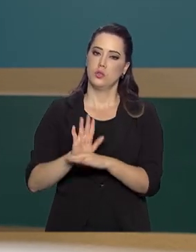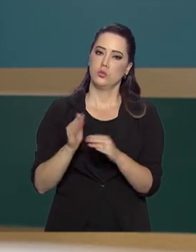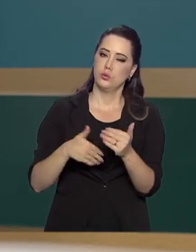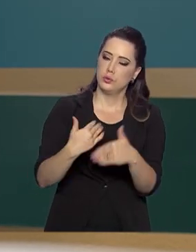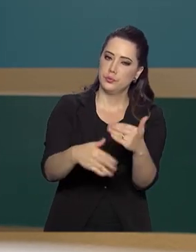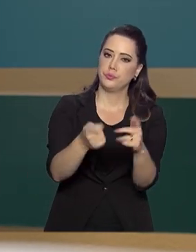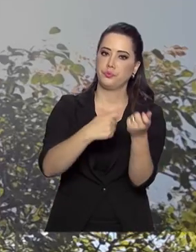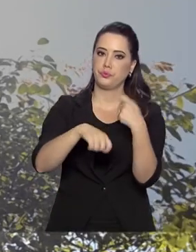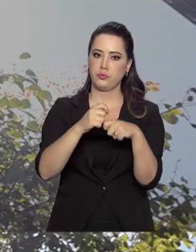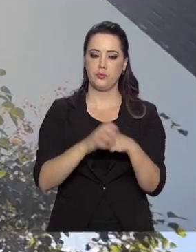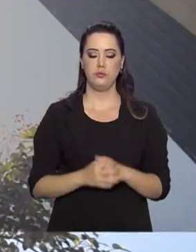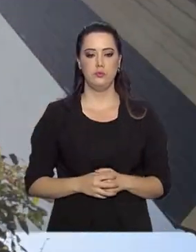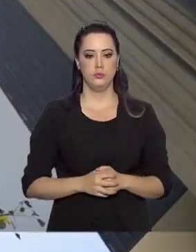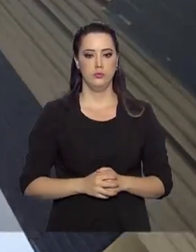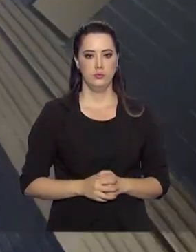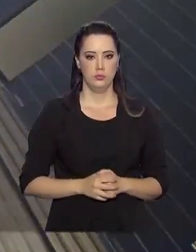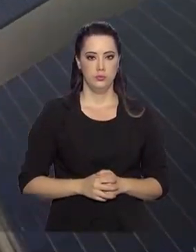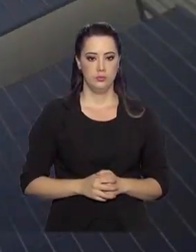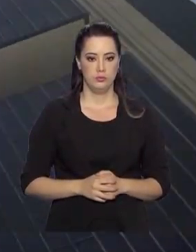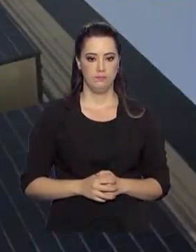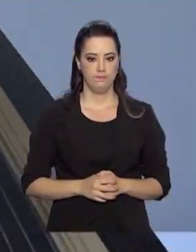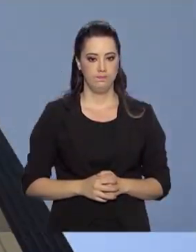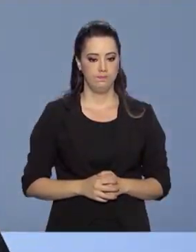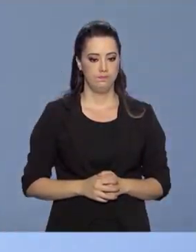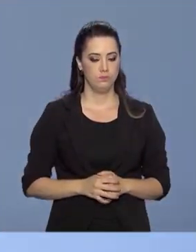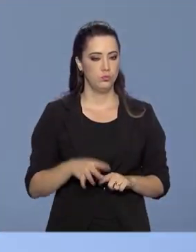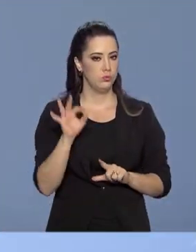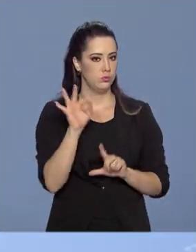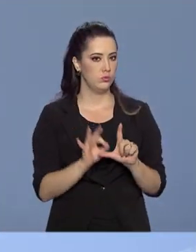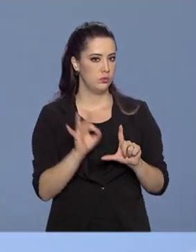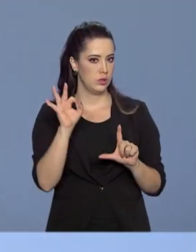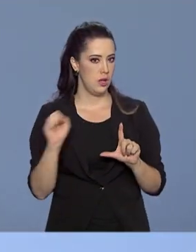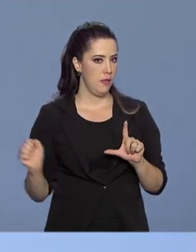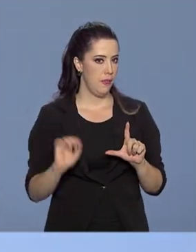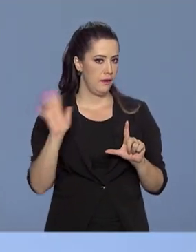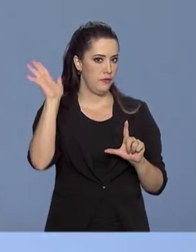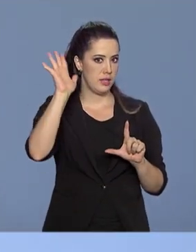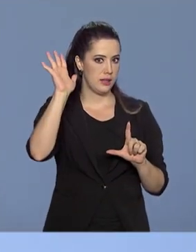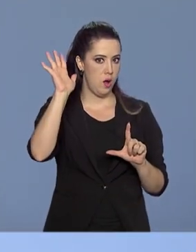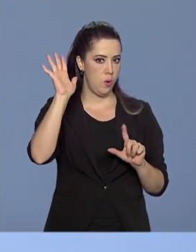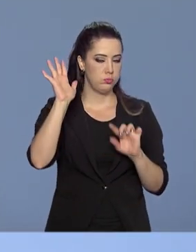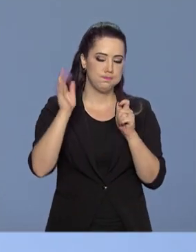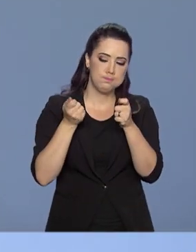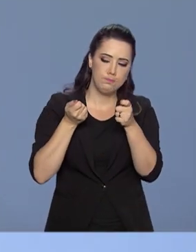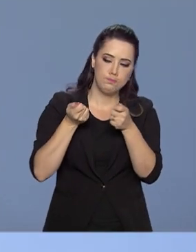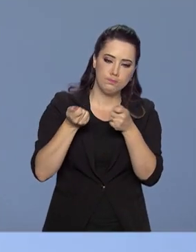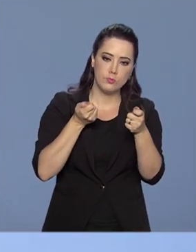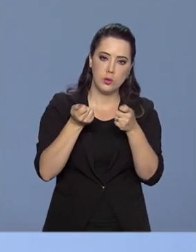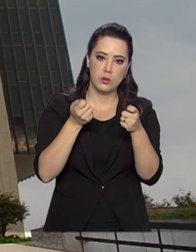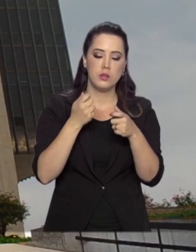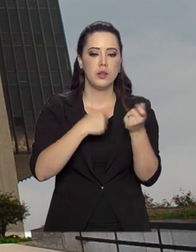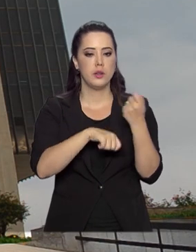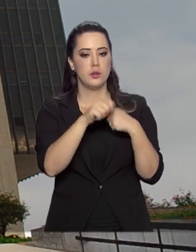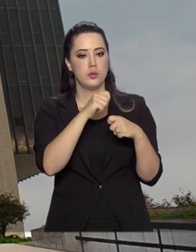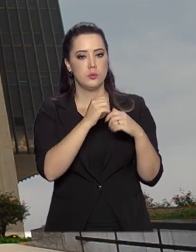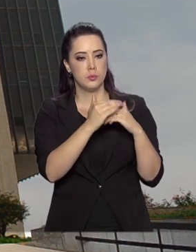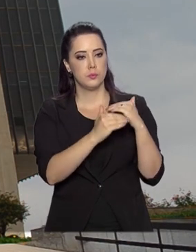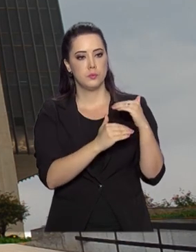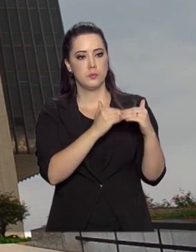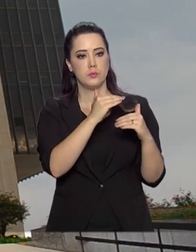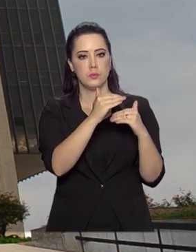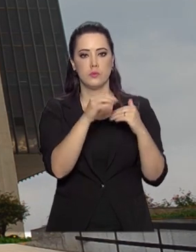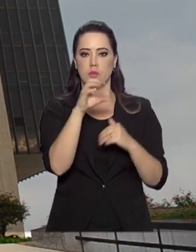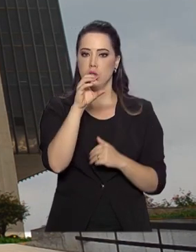economia. Com os índices de inflação controlados e a economia mostrando sinais de recuperação, o Copom,